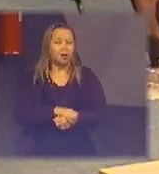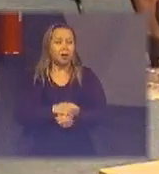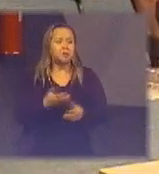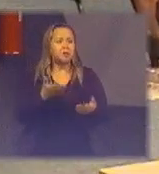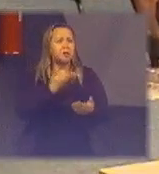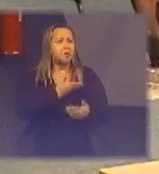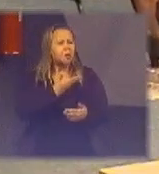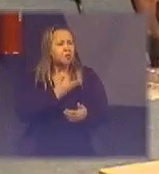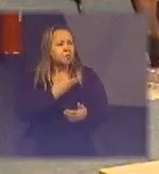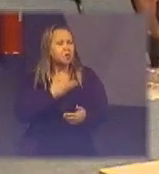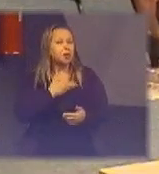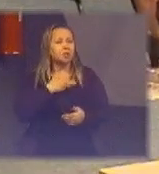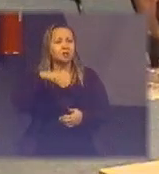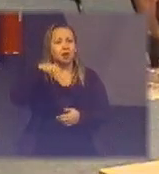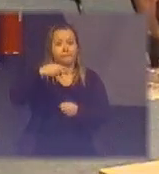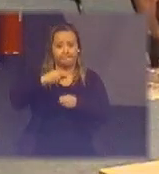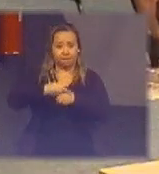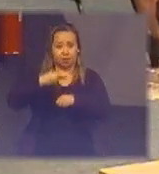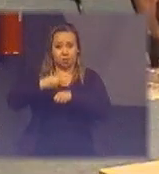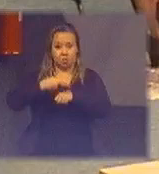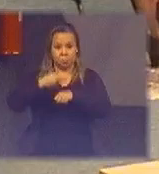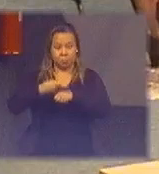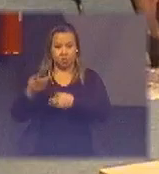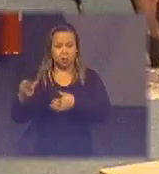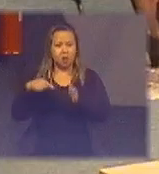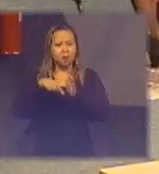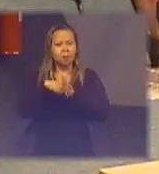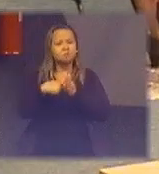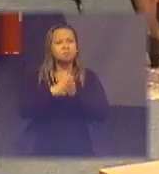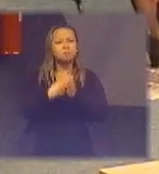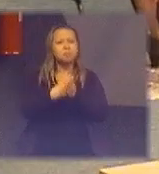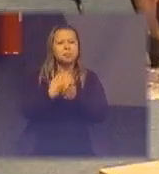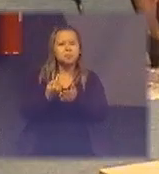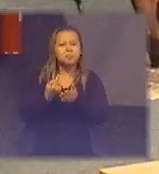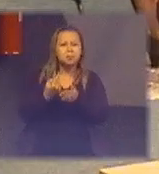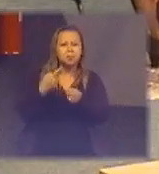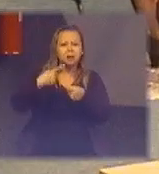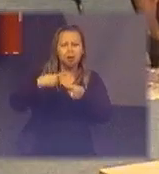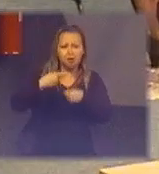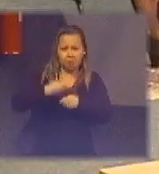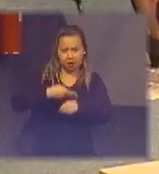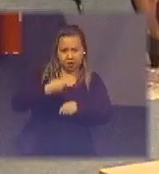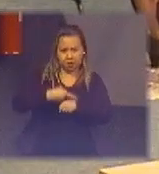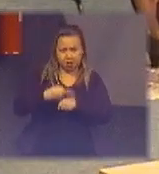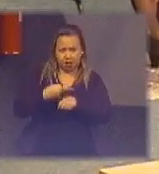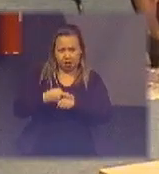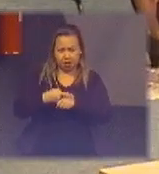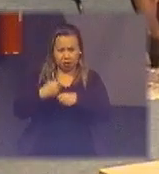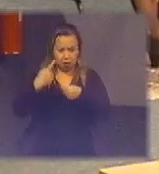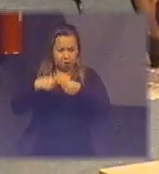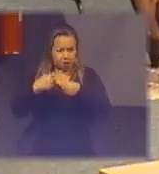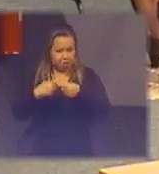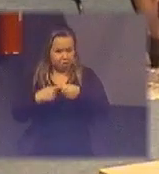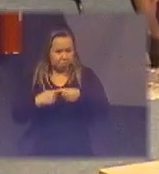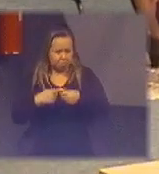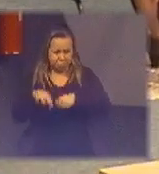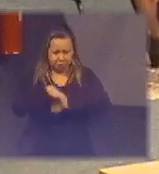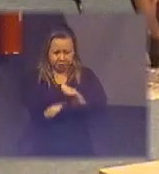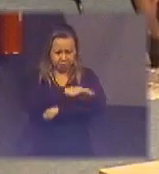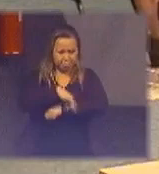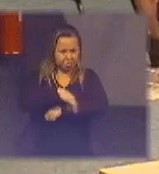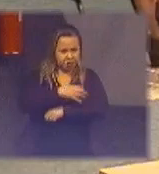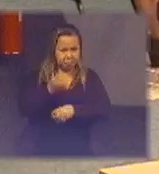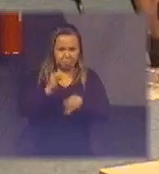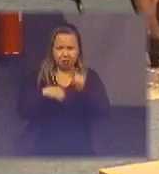colegas da mineração um deles veio me perguntar assim Lúcia, mas mineração urbana você não é engenheira de minas você não é engenheira química